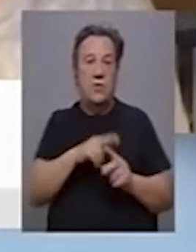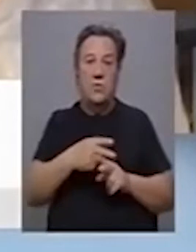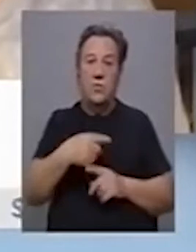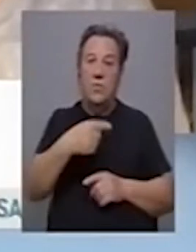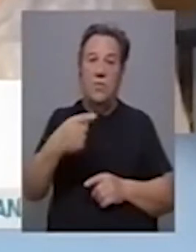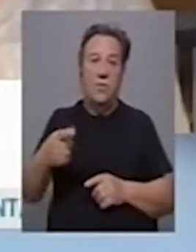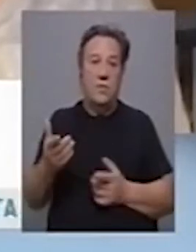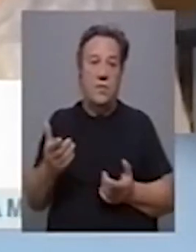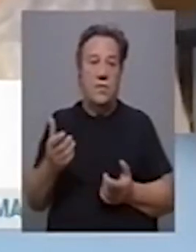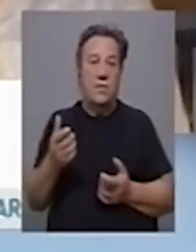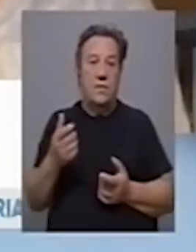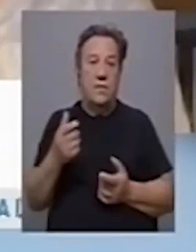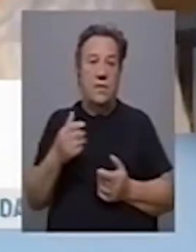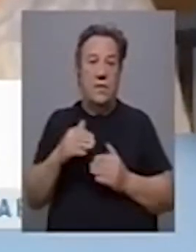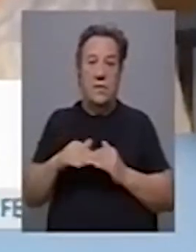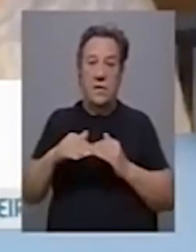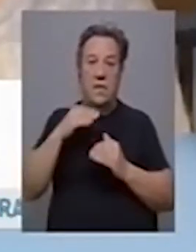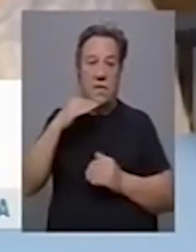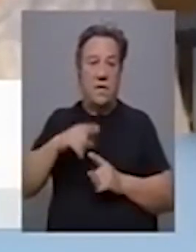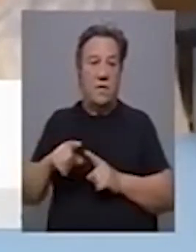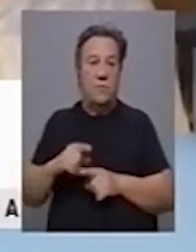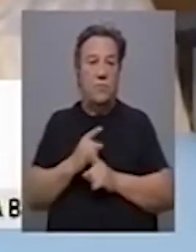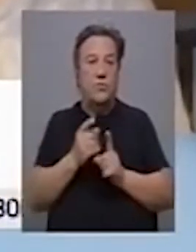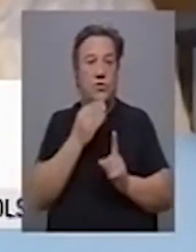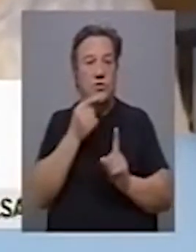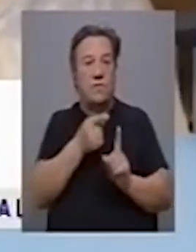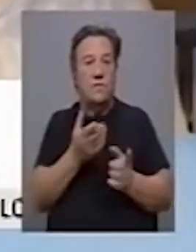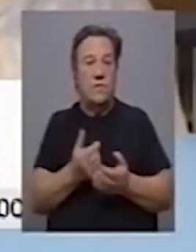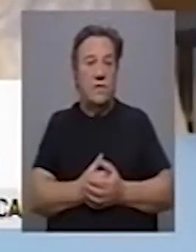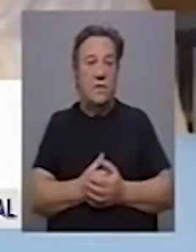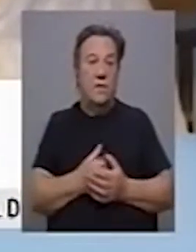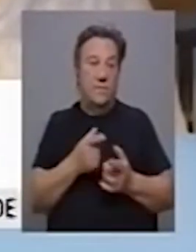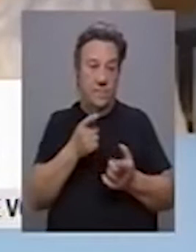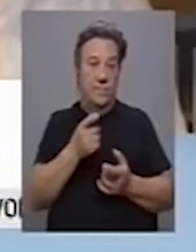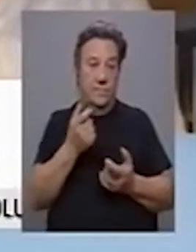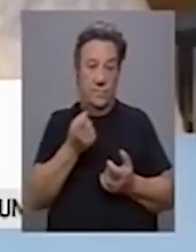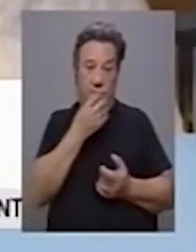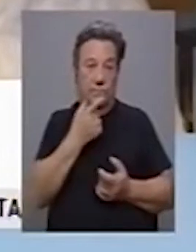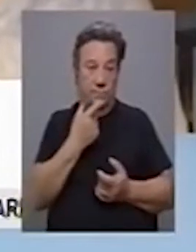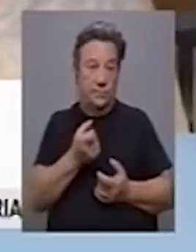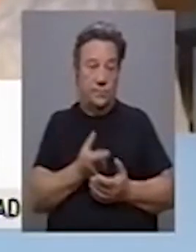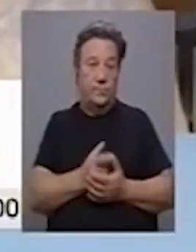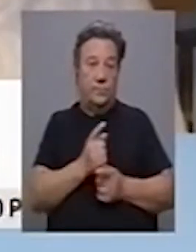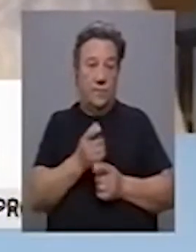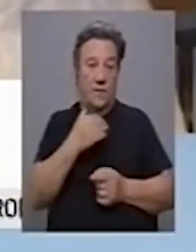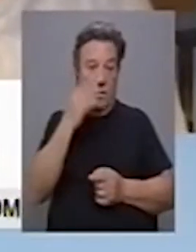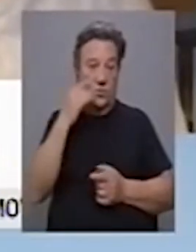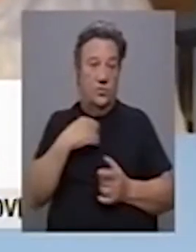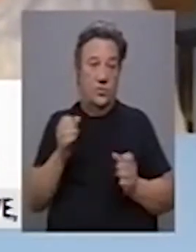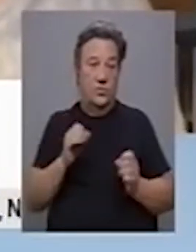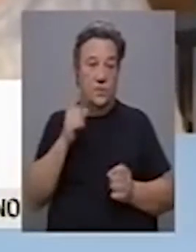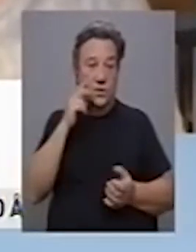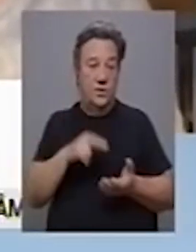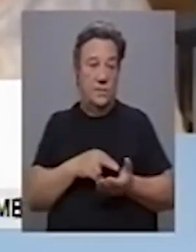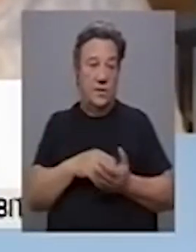outros tratos etários? Por que os jovens? Essa é uma excelente pergunta, porque eu acho que nós não estávamos a